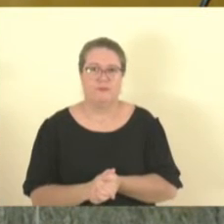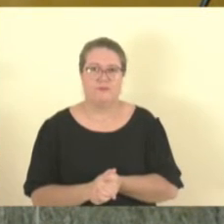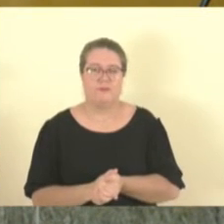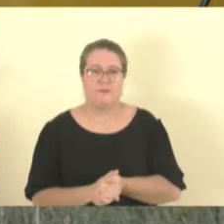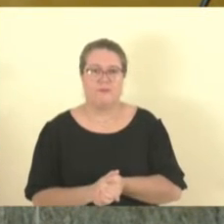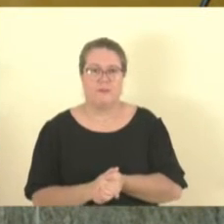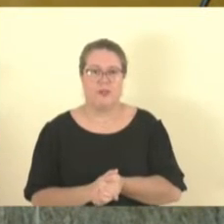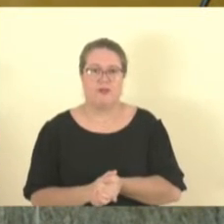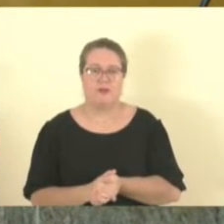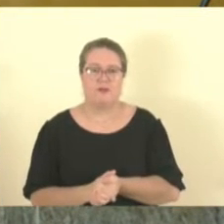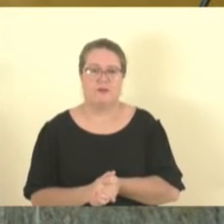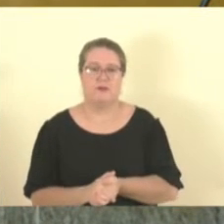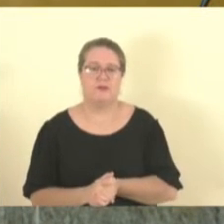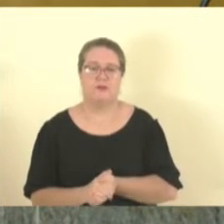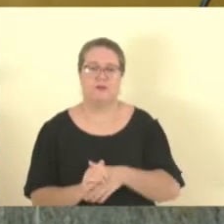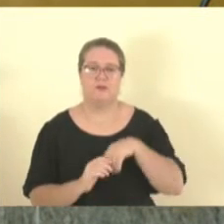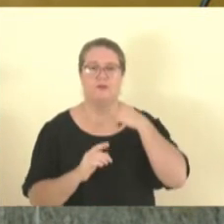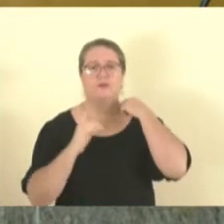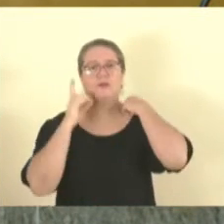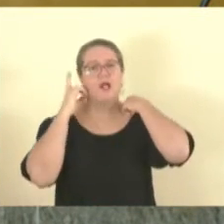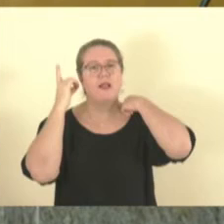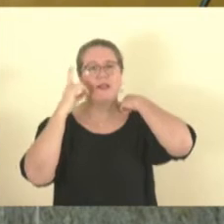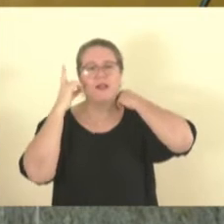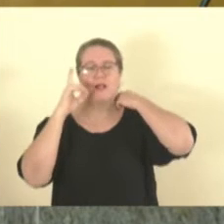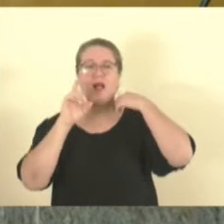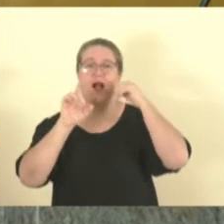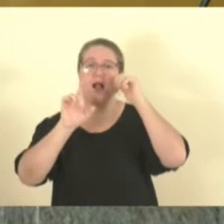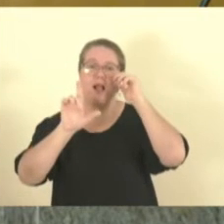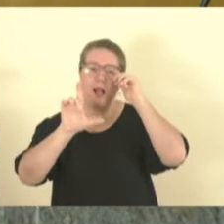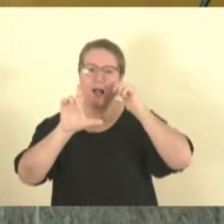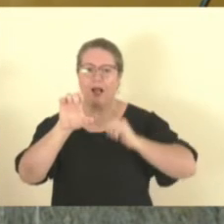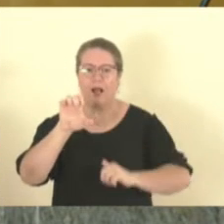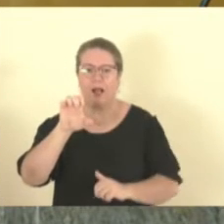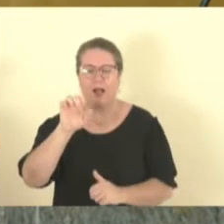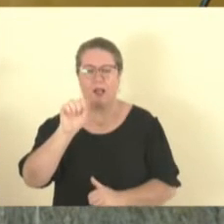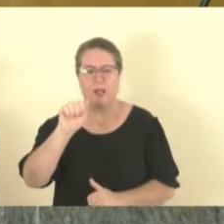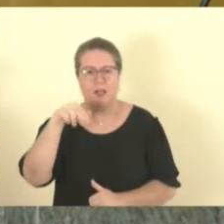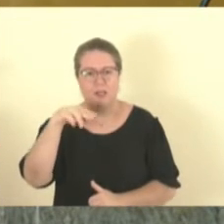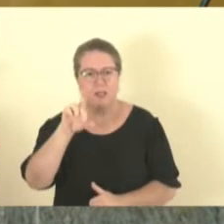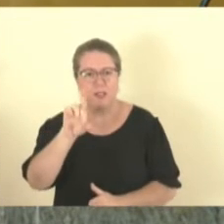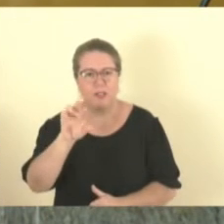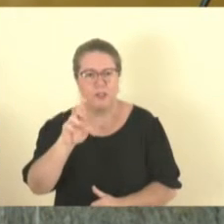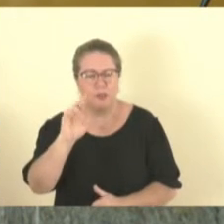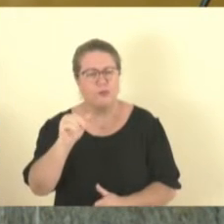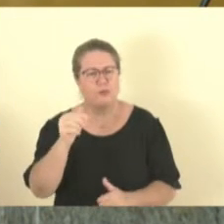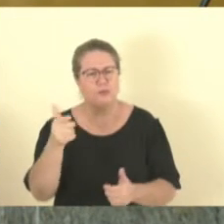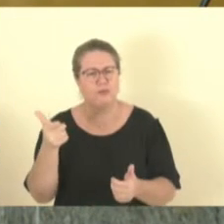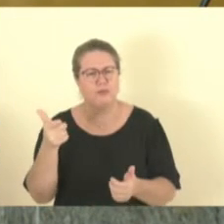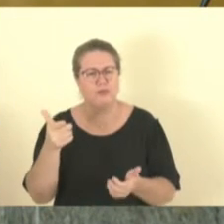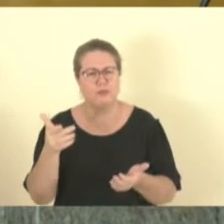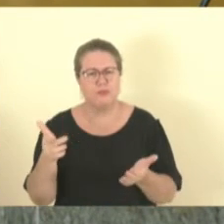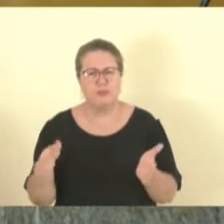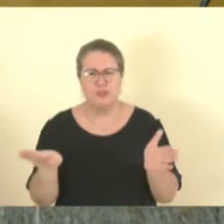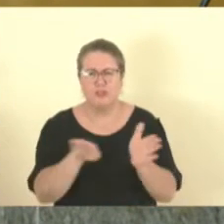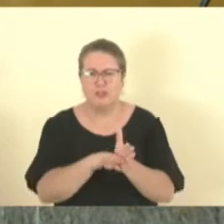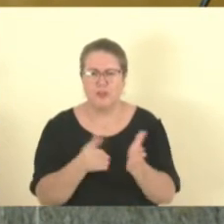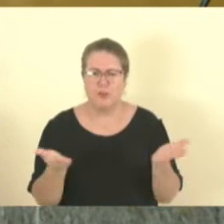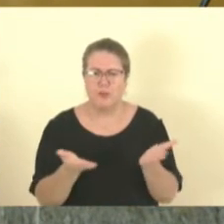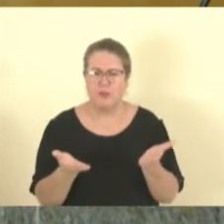Eu pergunto se o delegado Leandro Esperandi chegou. O doutor Leandro acho que não chegou. É isso, Mariana?